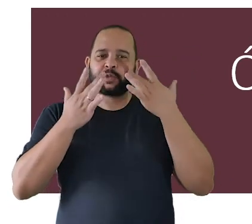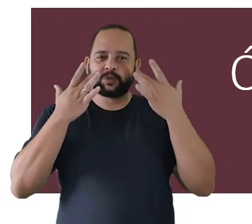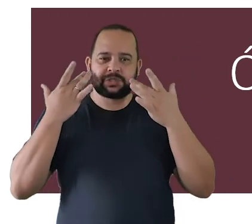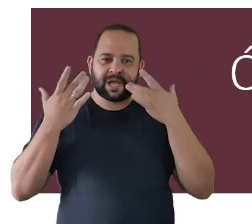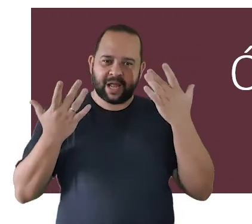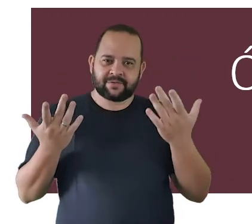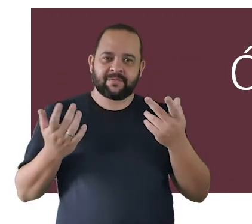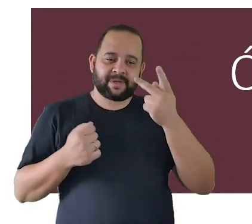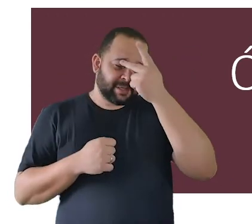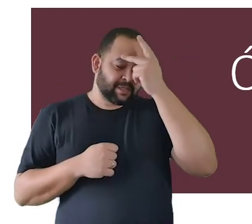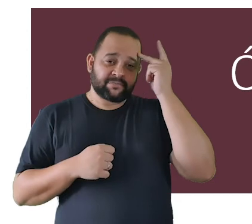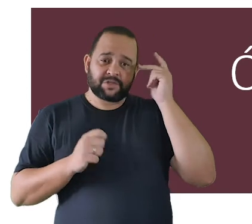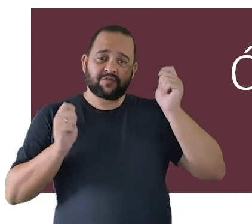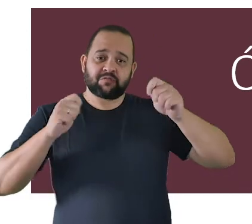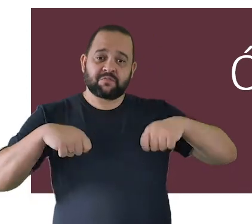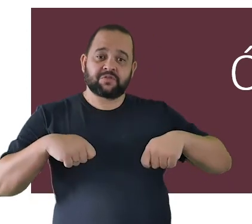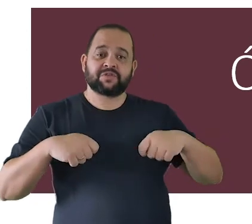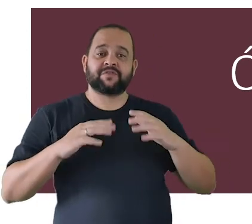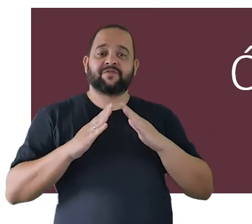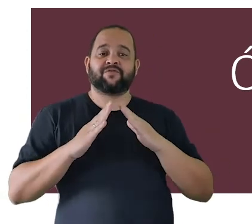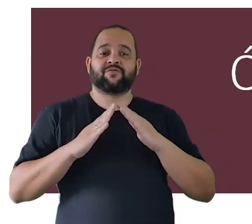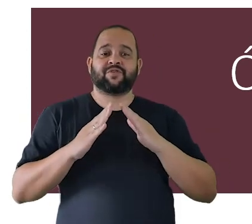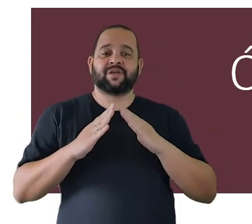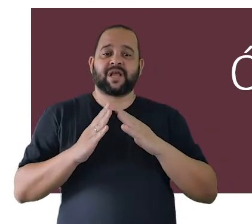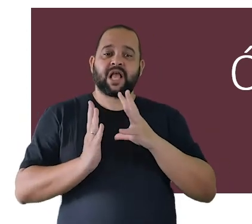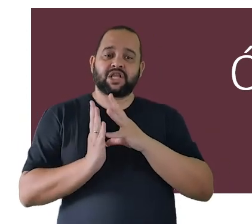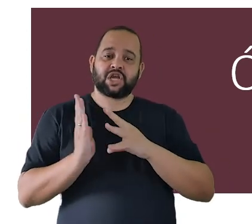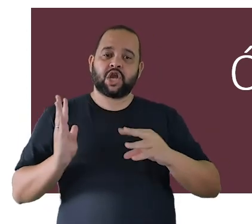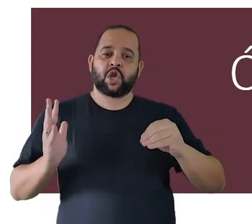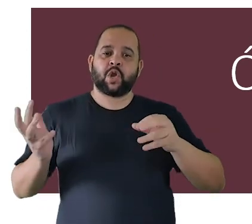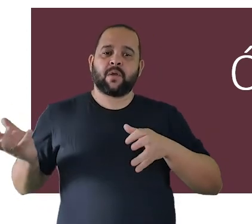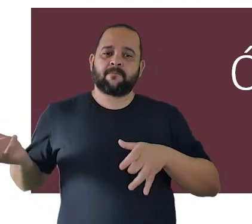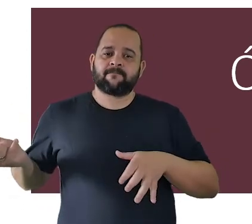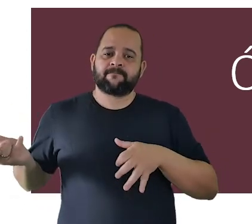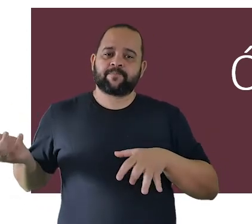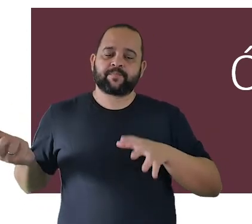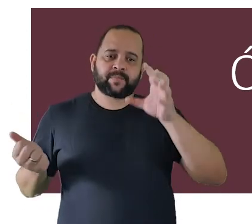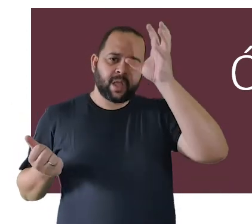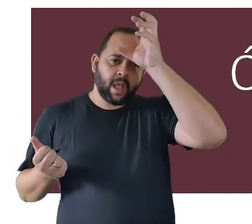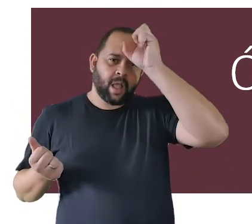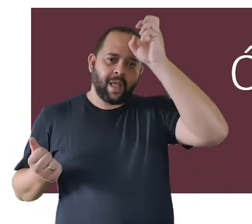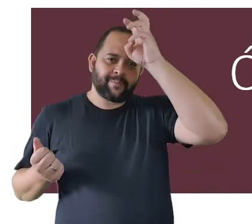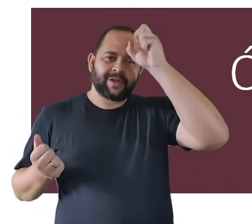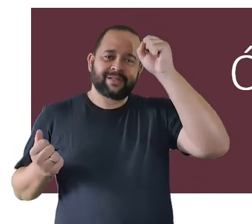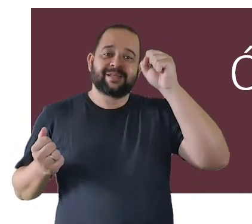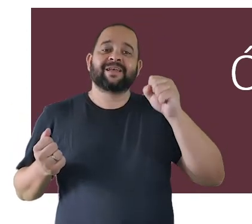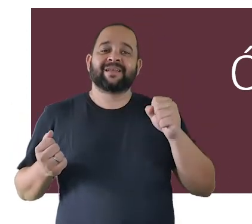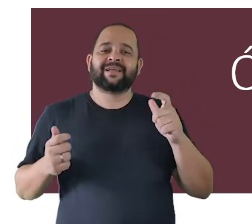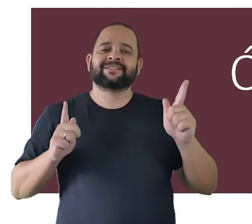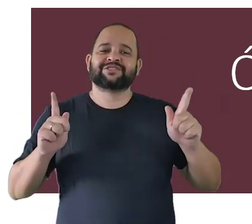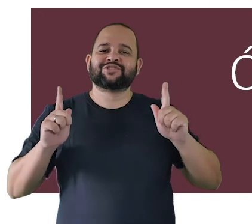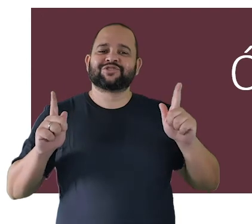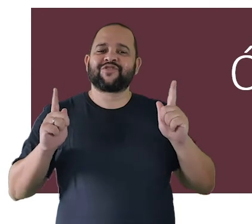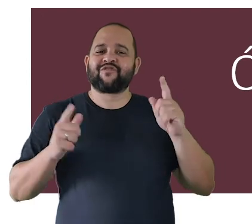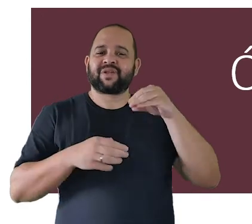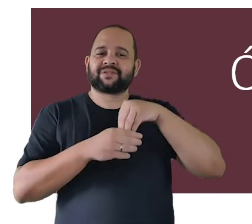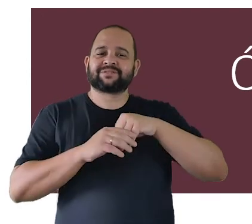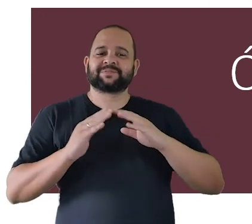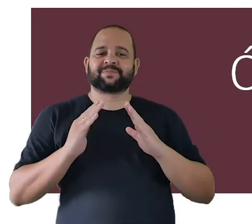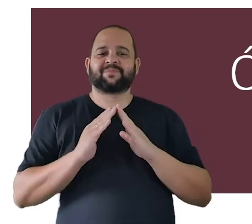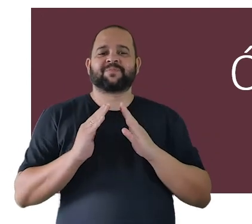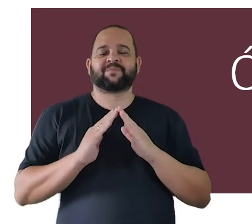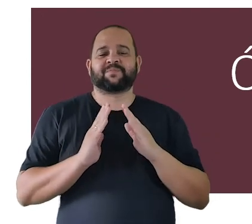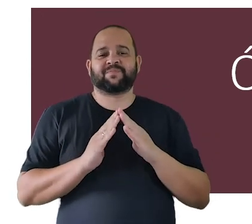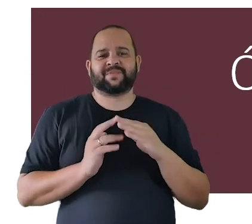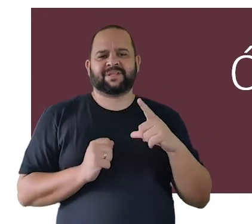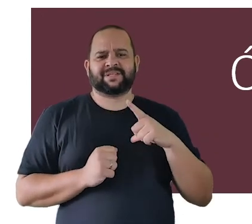pessoas tocassem em casa para que as pessoas conseguissem aprender e se divertir em casa então a gente